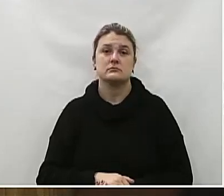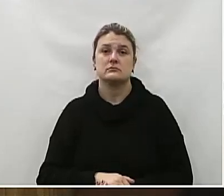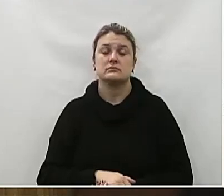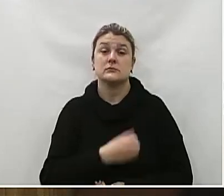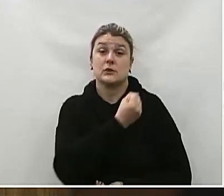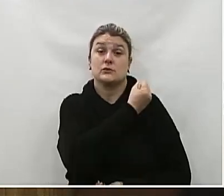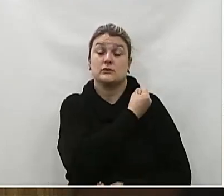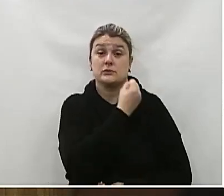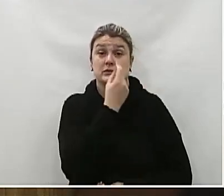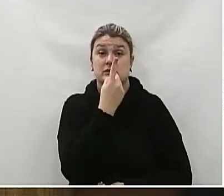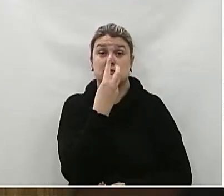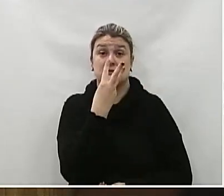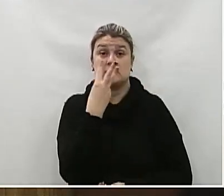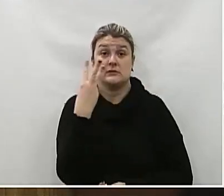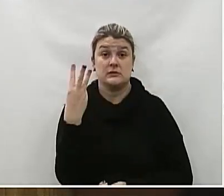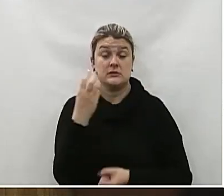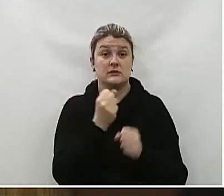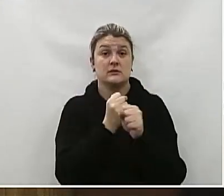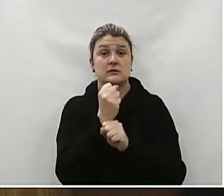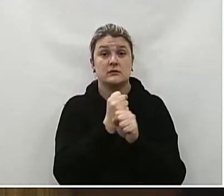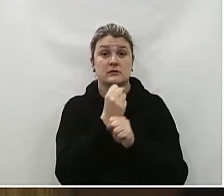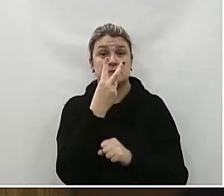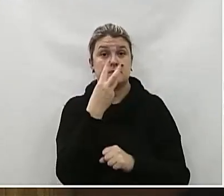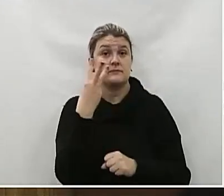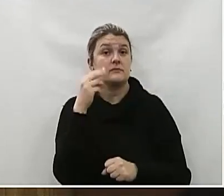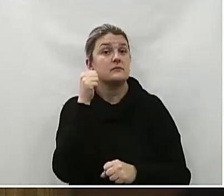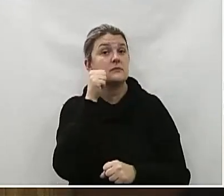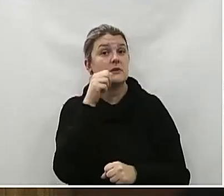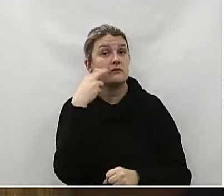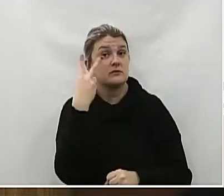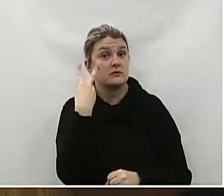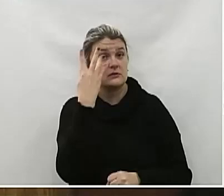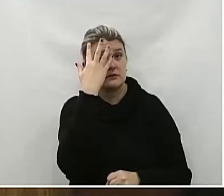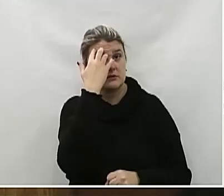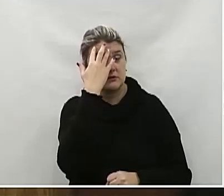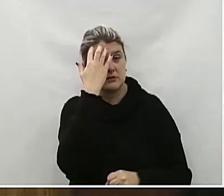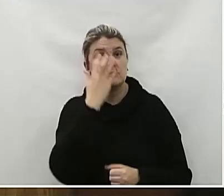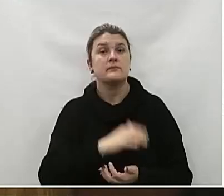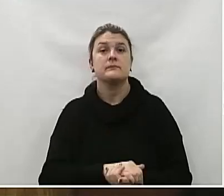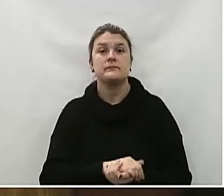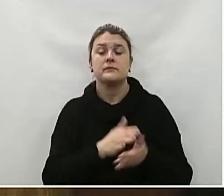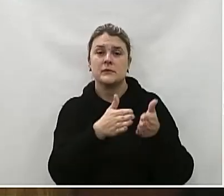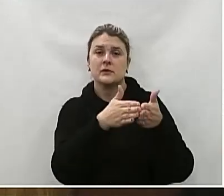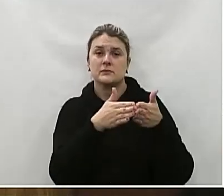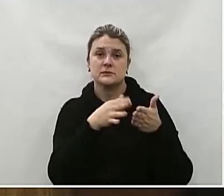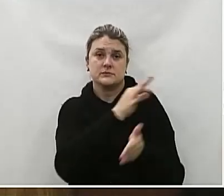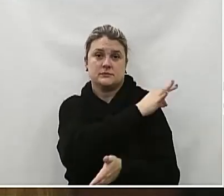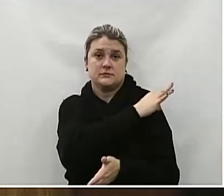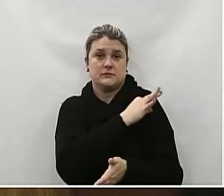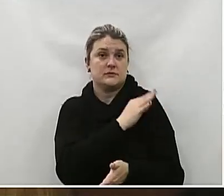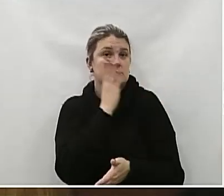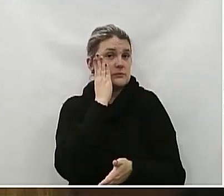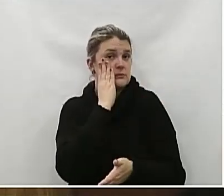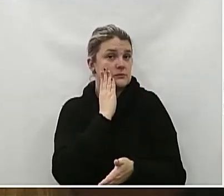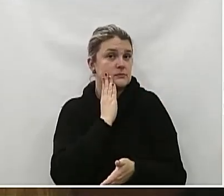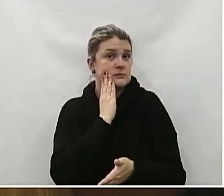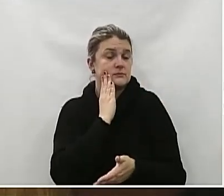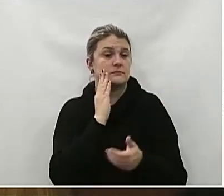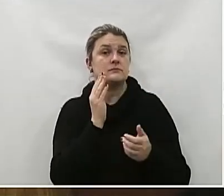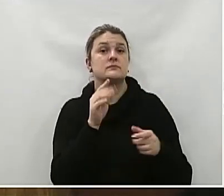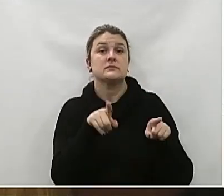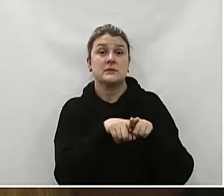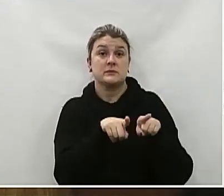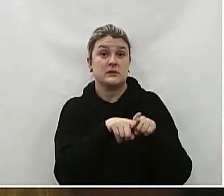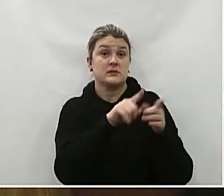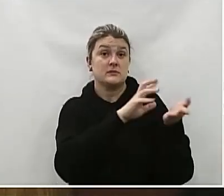Número 133 de 2023 Da vereadora Thais Miberbá Ao excelentíssimo senhor prefeito municipal E